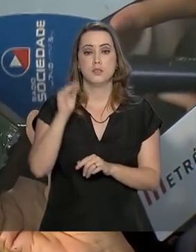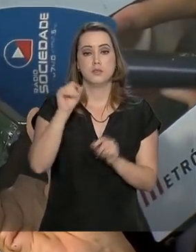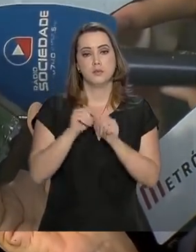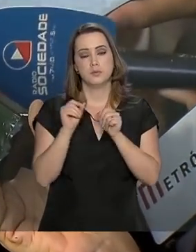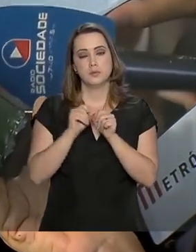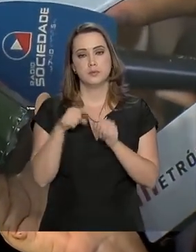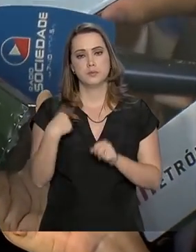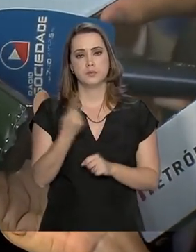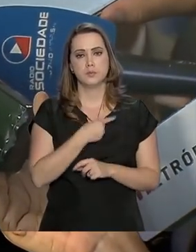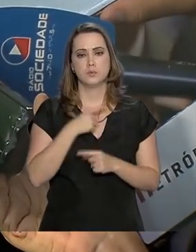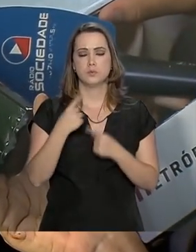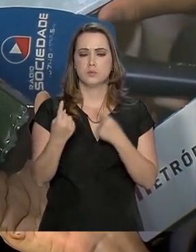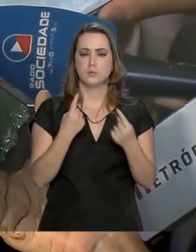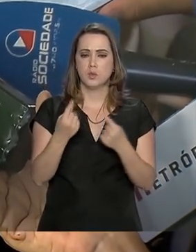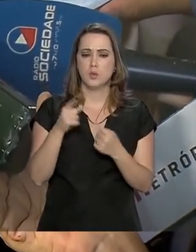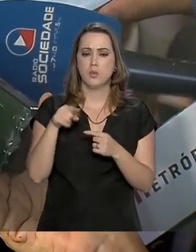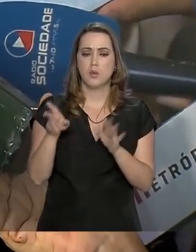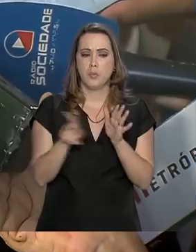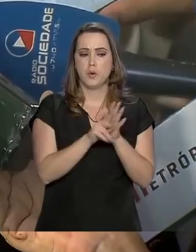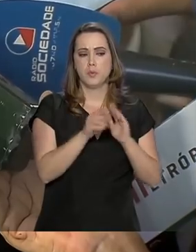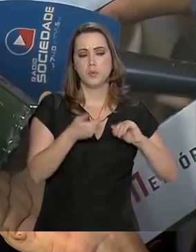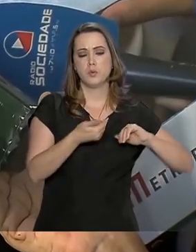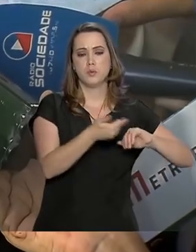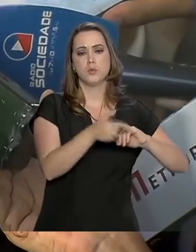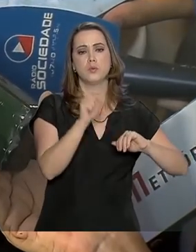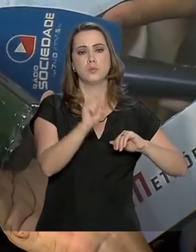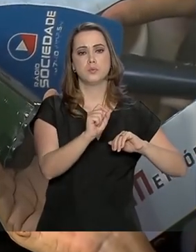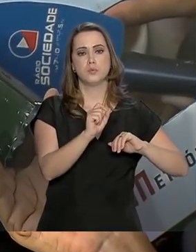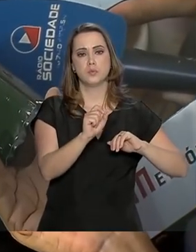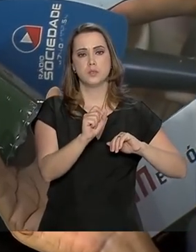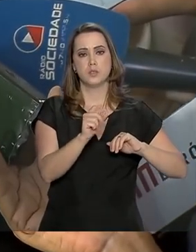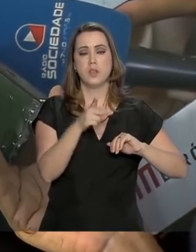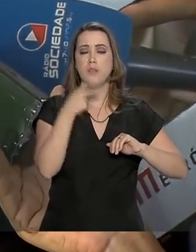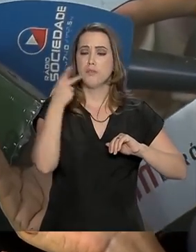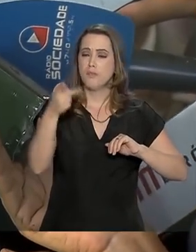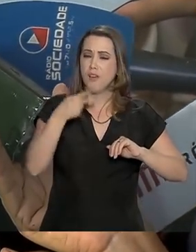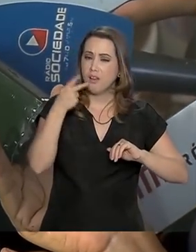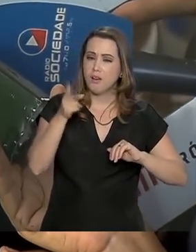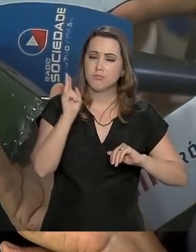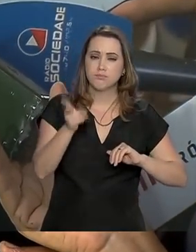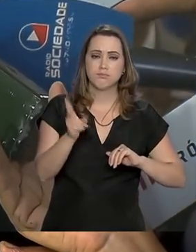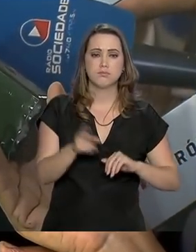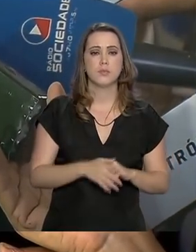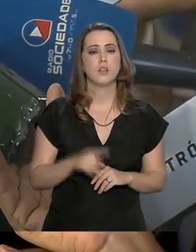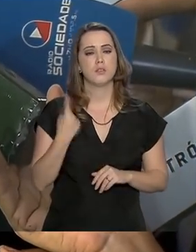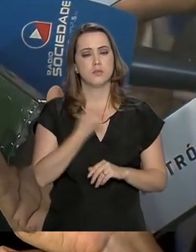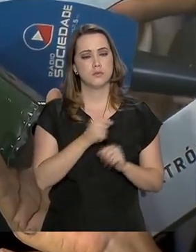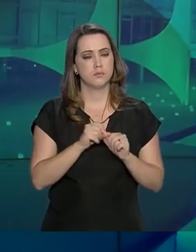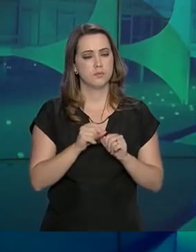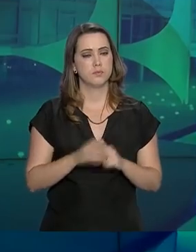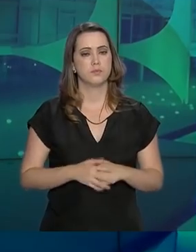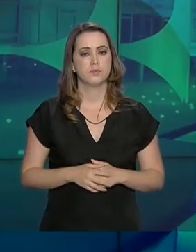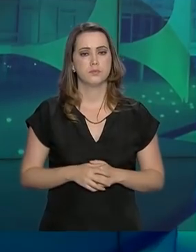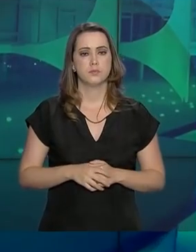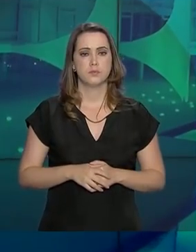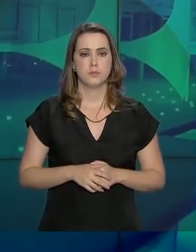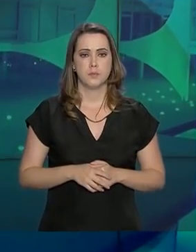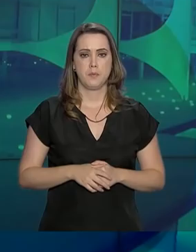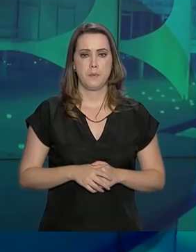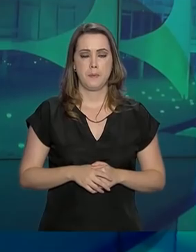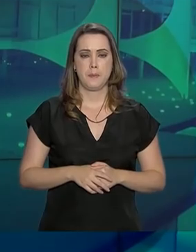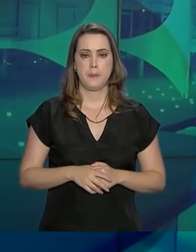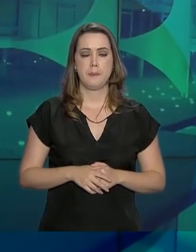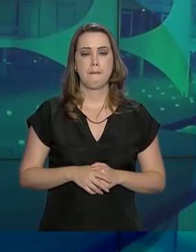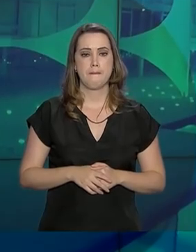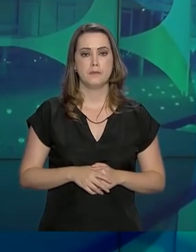aquilo que caracteriza o Congresso Nacional, que é parlar, ou seja, falar. E é o que nós vamos fazer. E